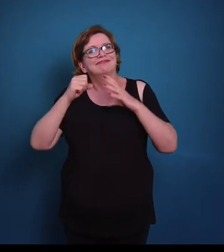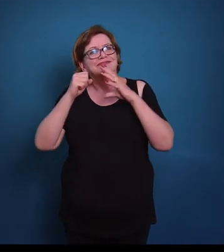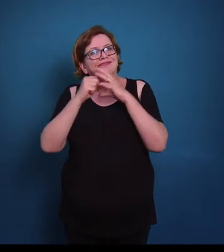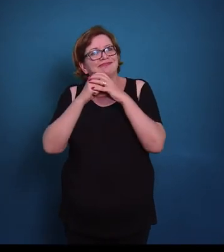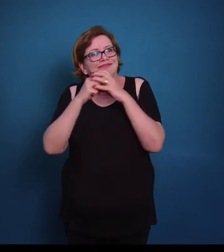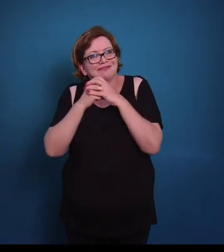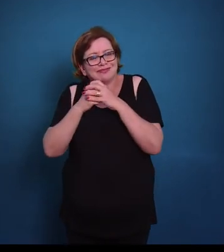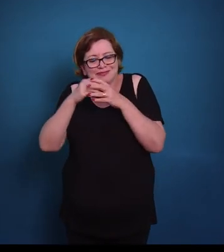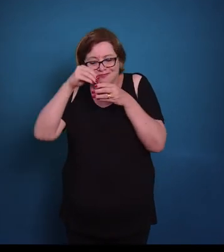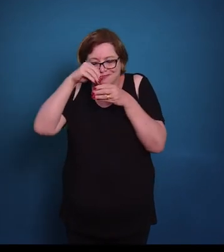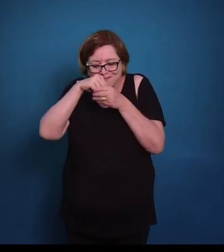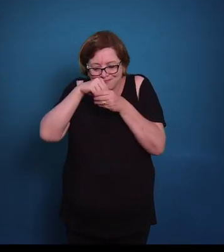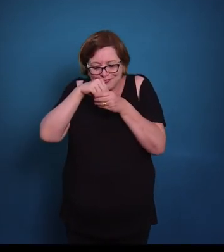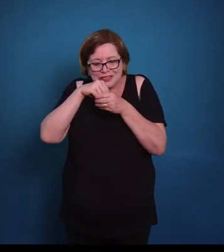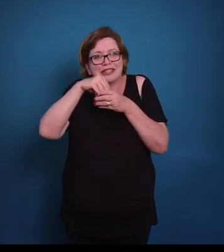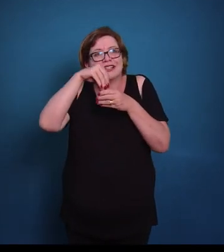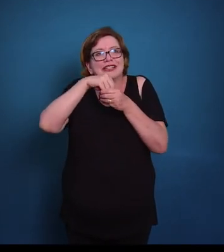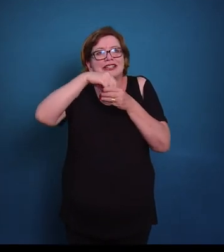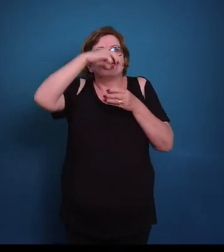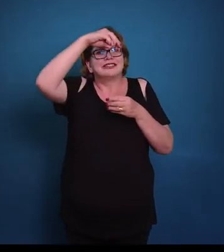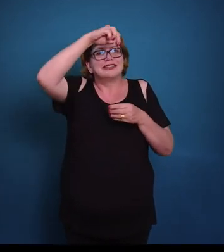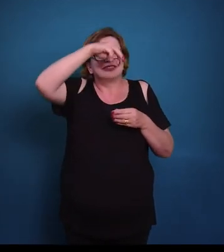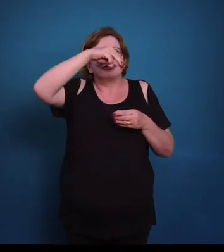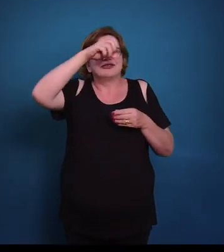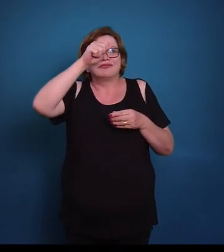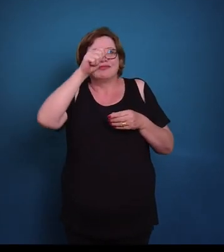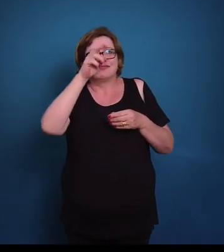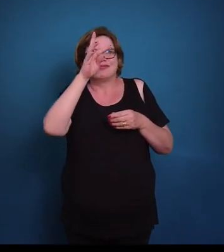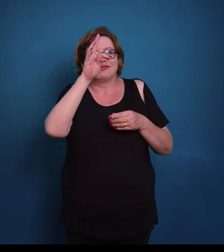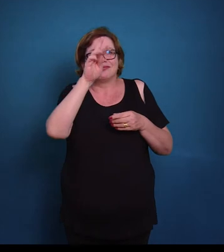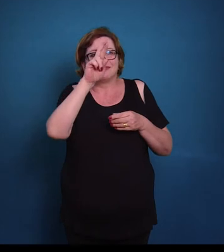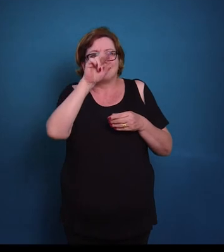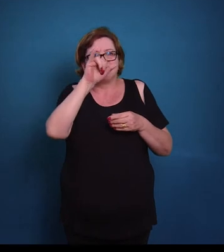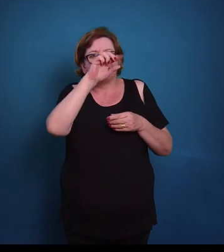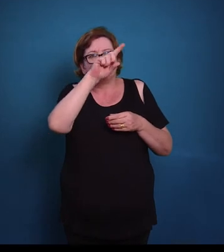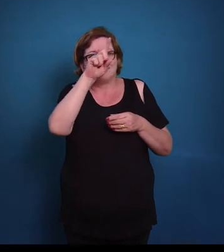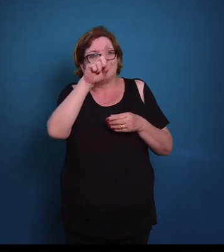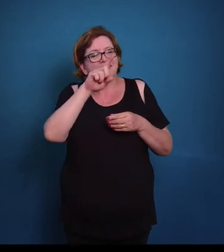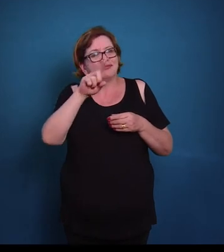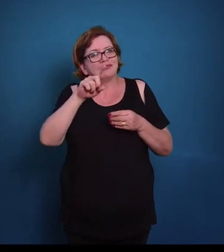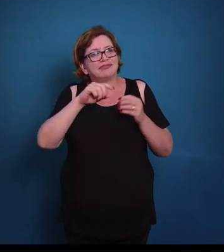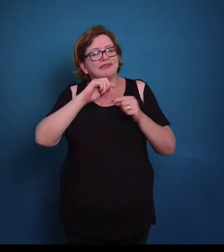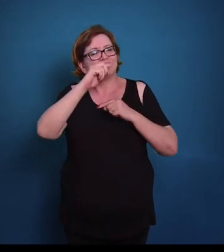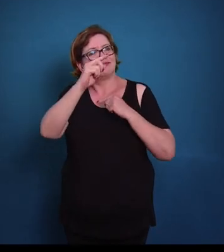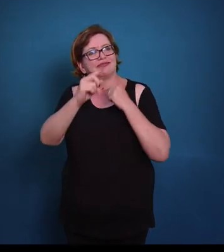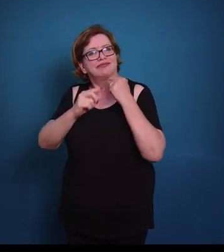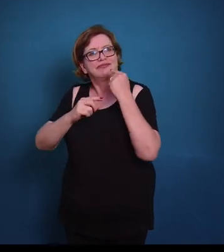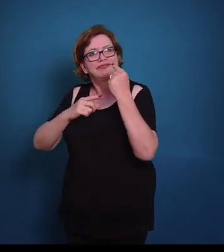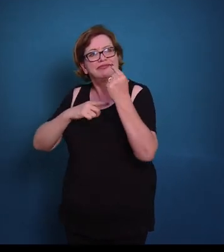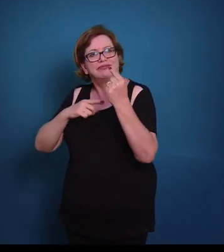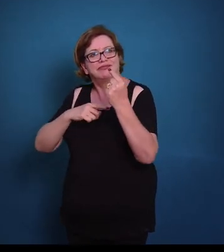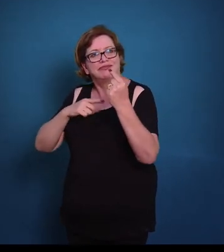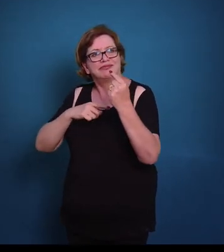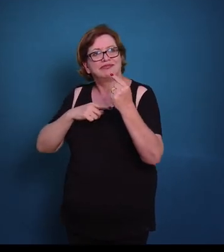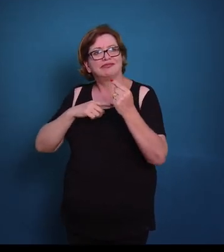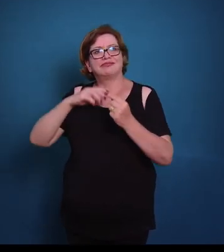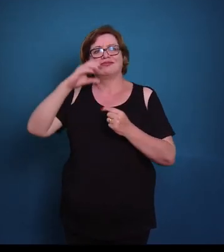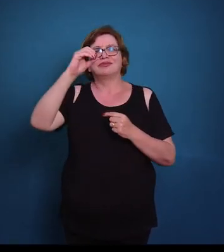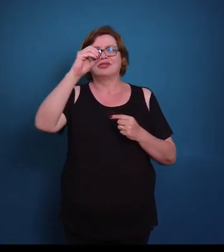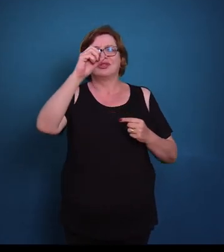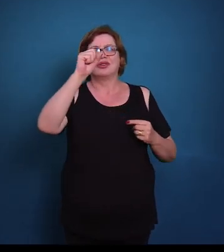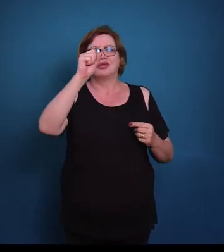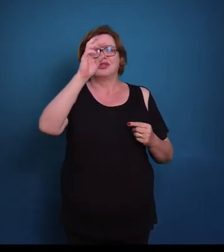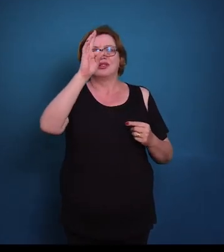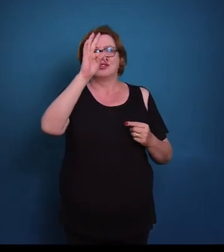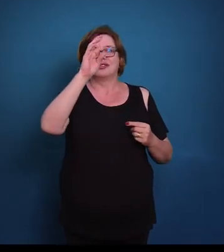aprisionadas dentro dessa matriz, que são os osteósteos, e nós vamos ter os osteoblastos ao redor secretando essa matriz.